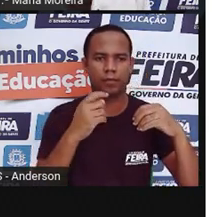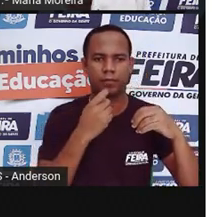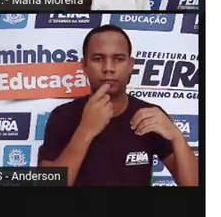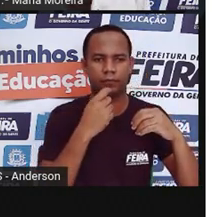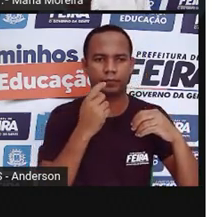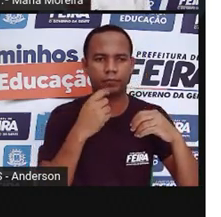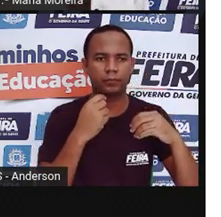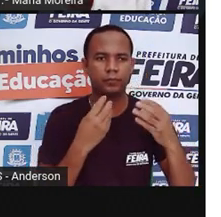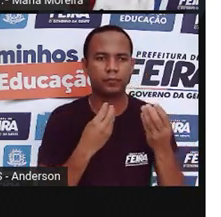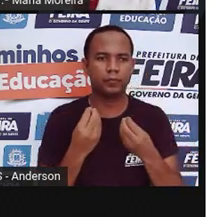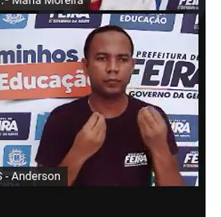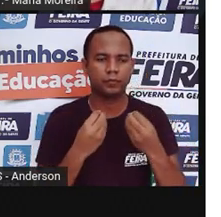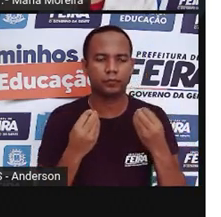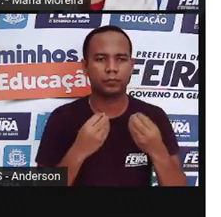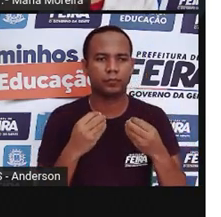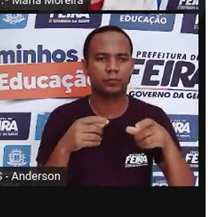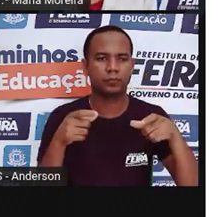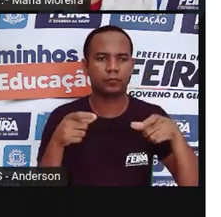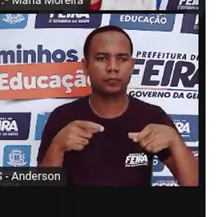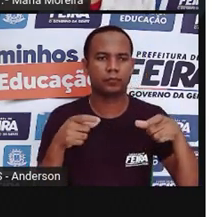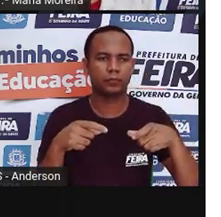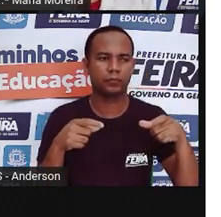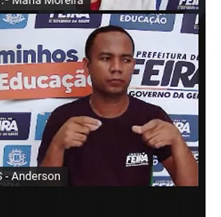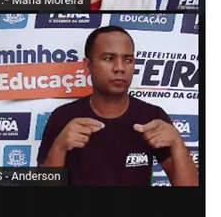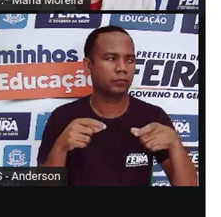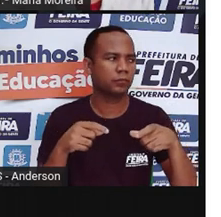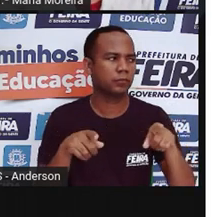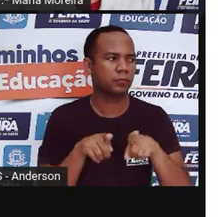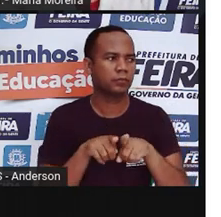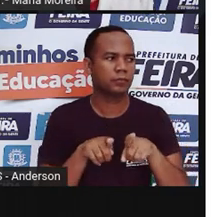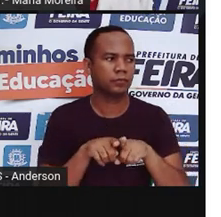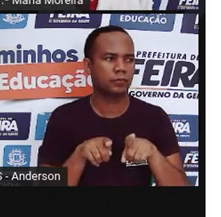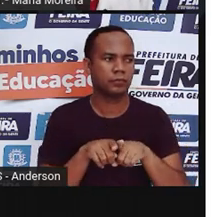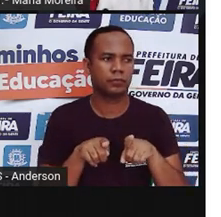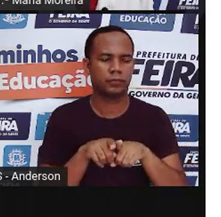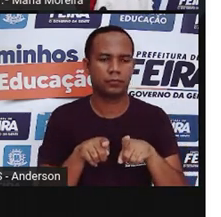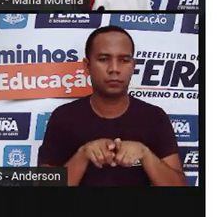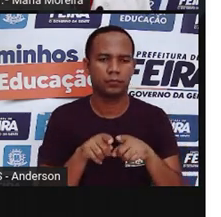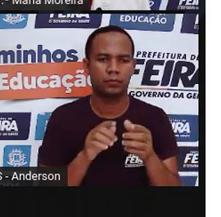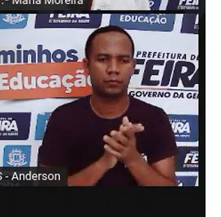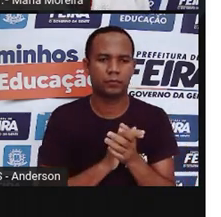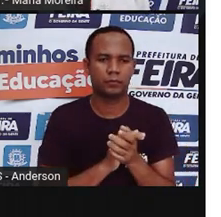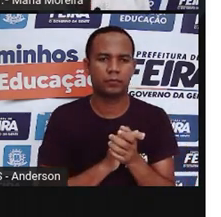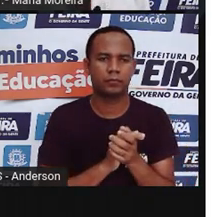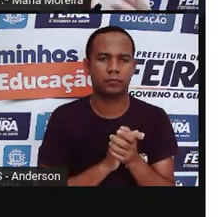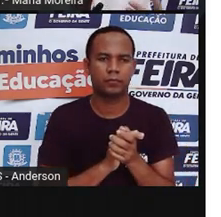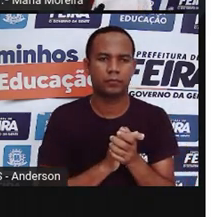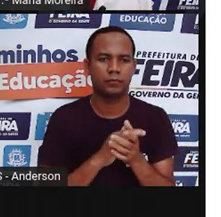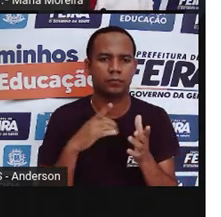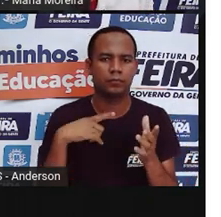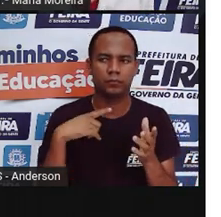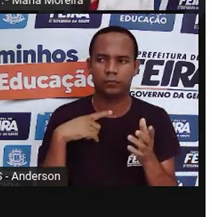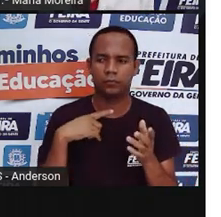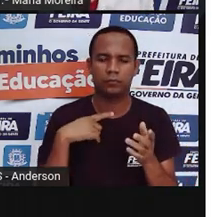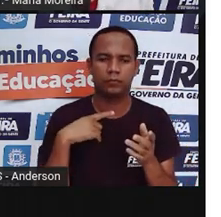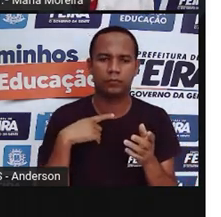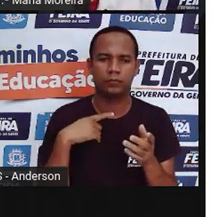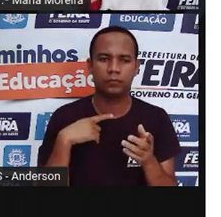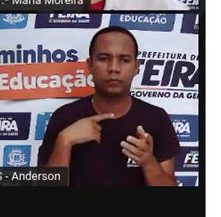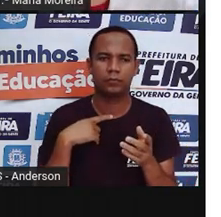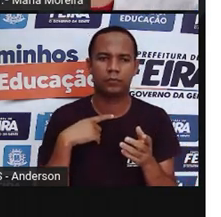fora dos brinquedos, como na parte interna. Olha só essas imagens que tem aí. A gente tem um barco, né? Que é feito aí de